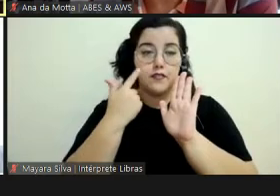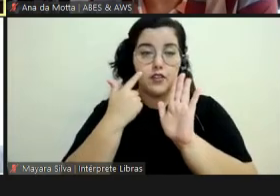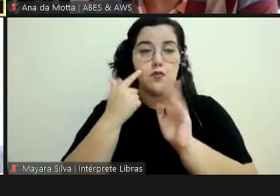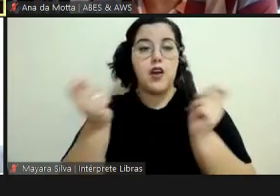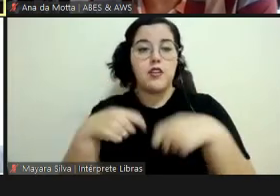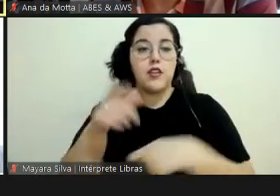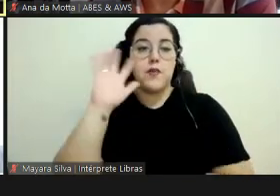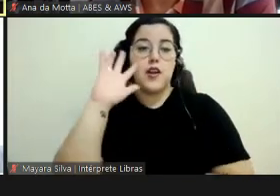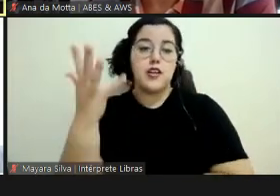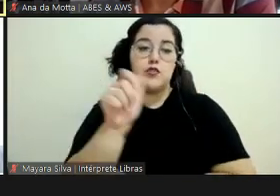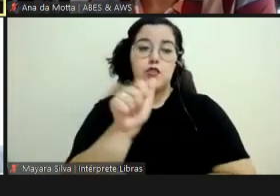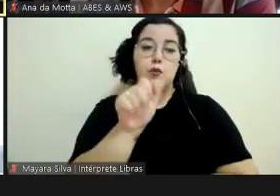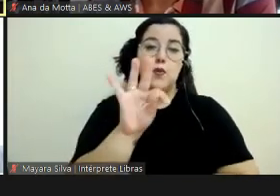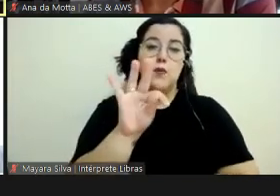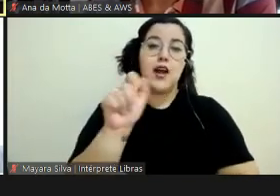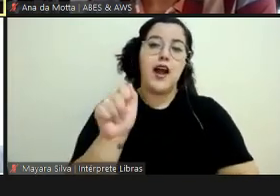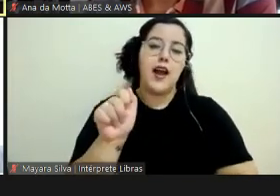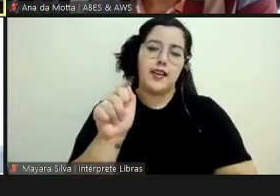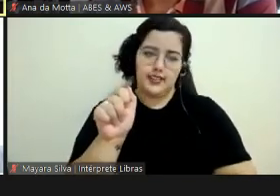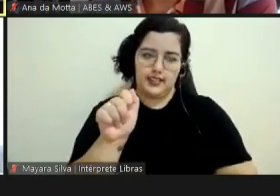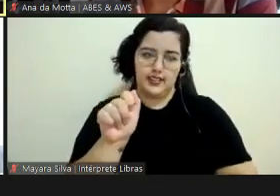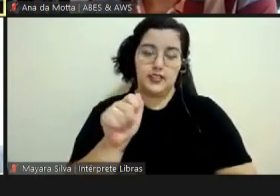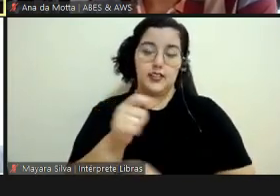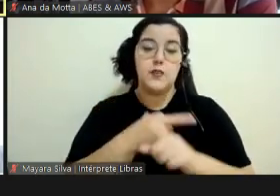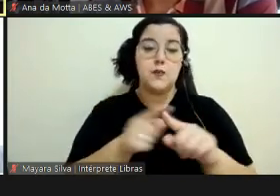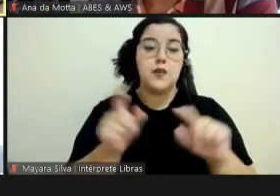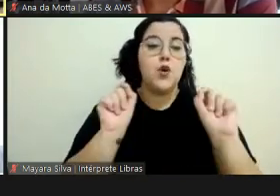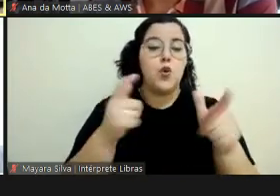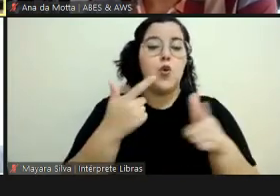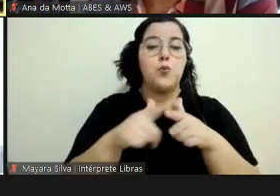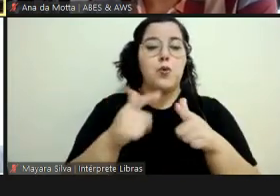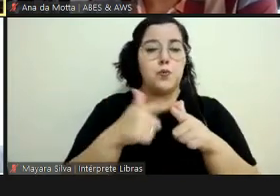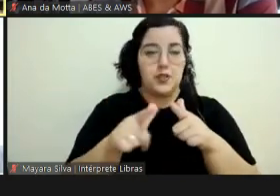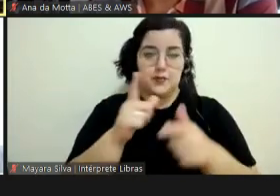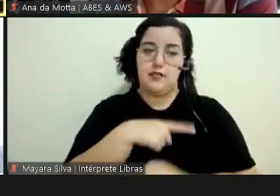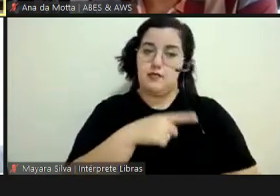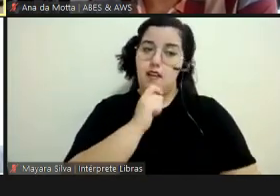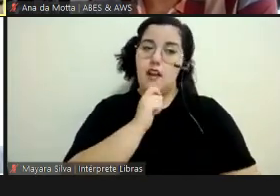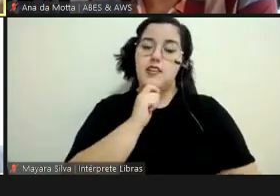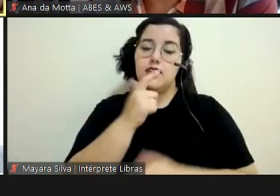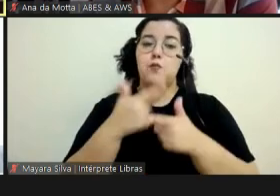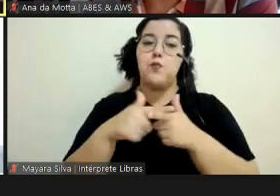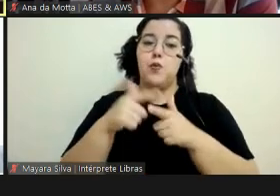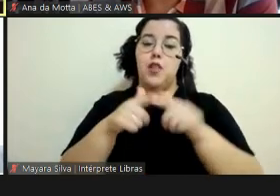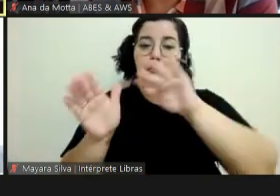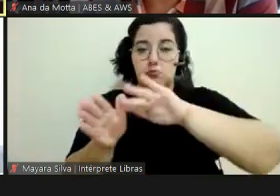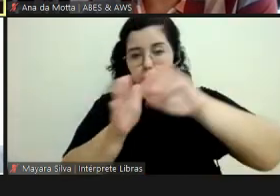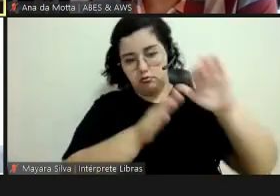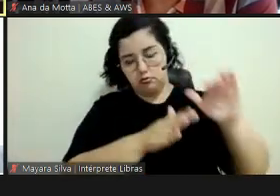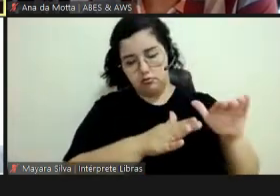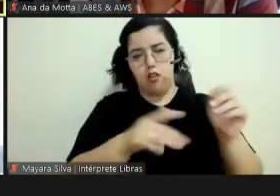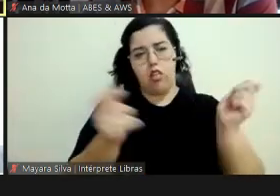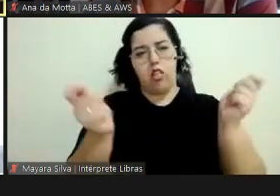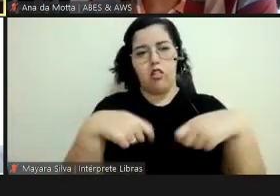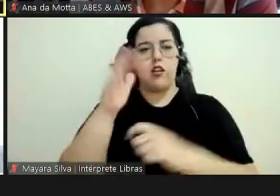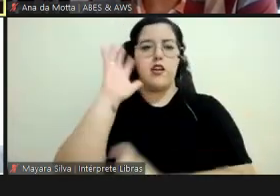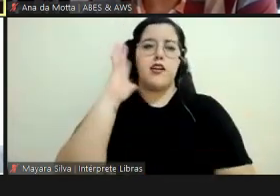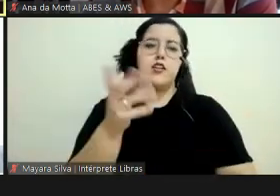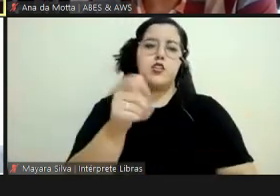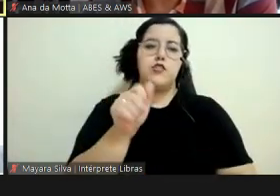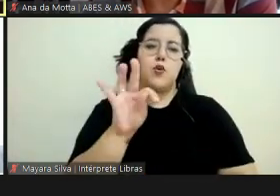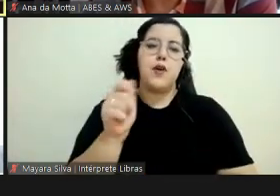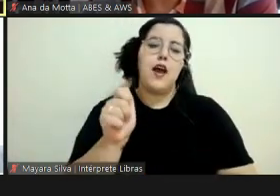Uma ata. Nota que o real problema do órgão ficou de lado, né? E a definição de qual é a solução,